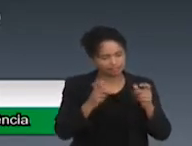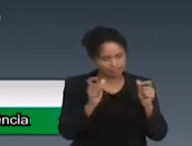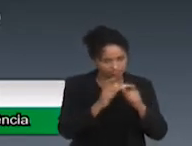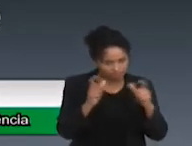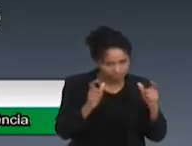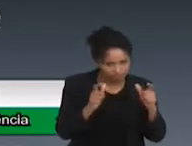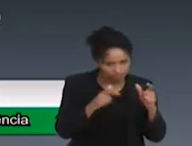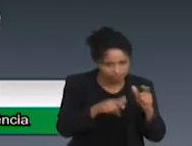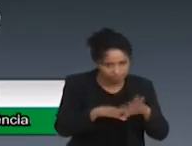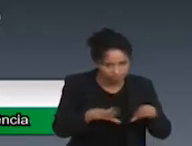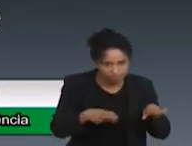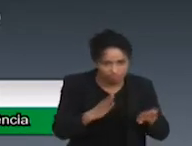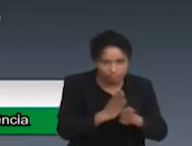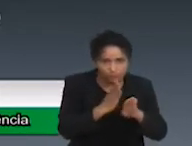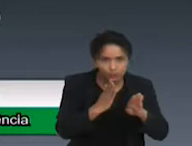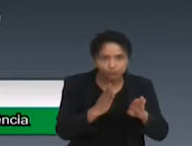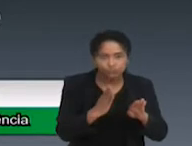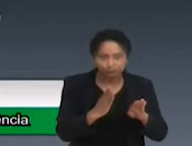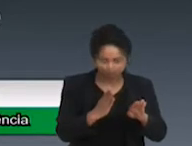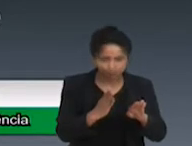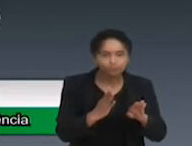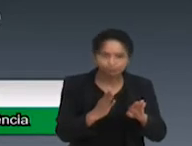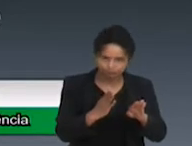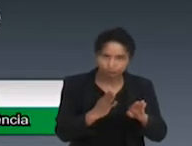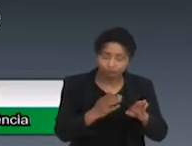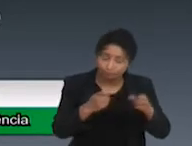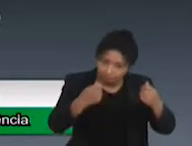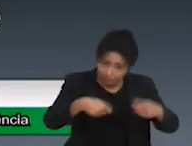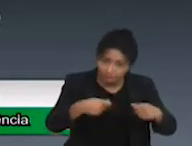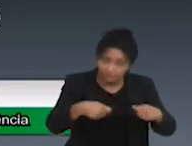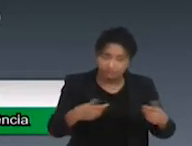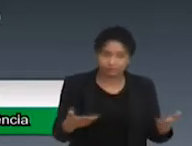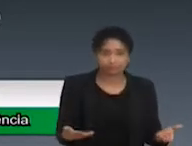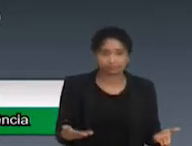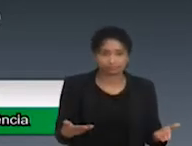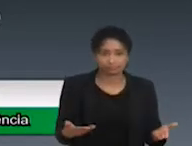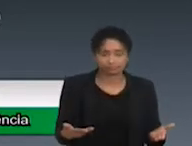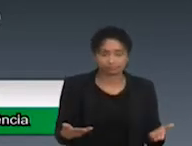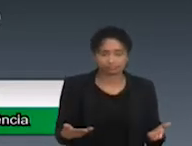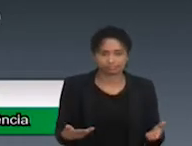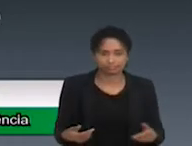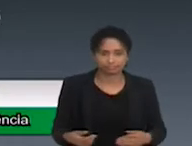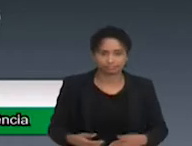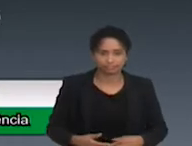caminho de como fazer isso. Mas o que tem que fazer, a gente já sabe, já sabe há muito tempo.